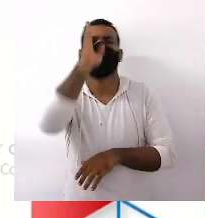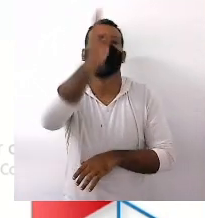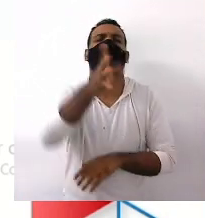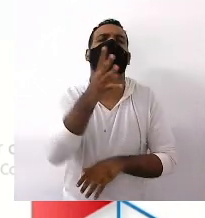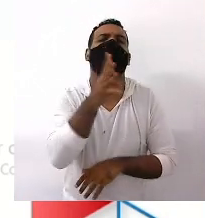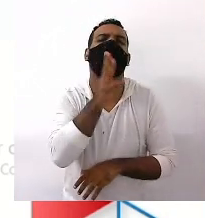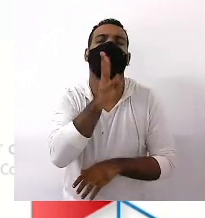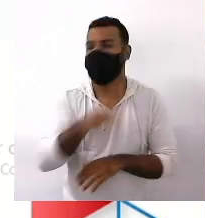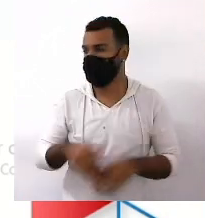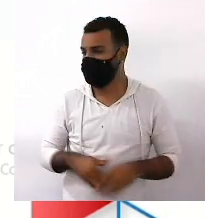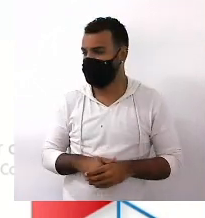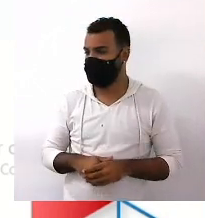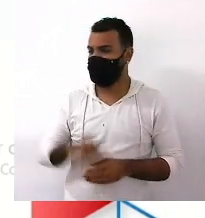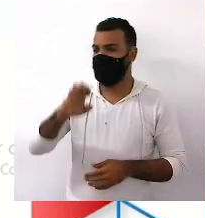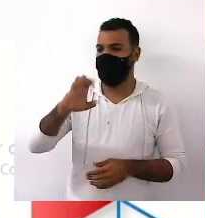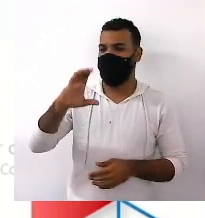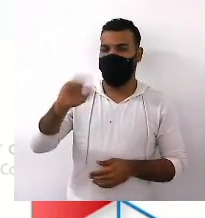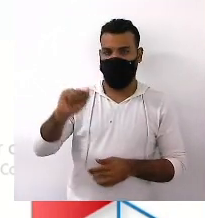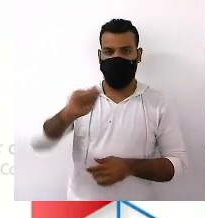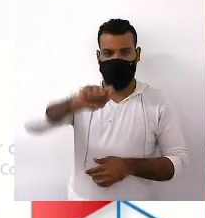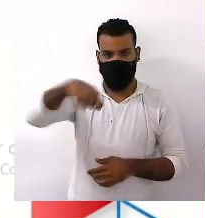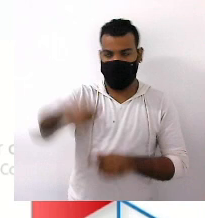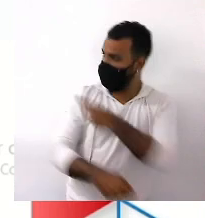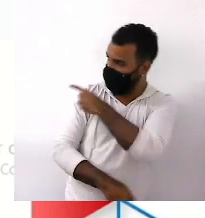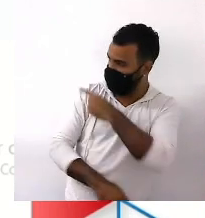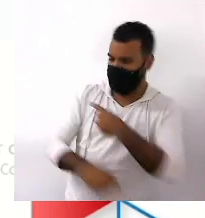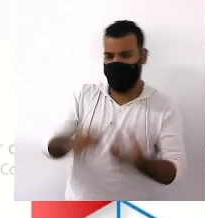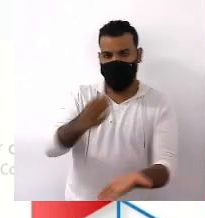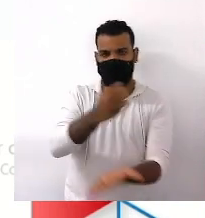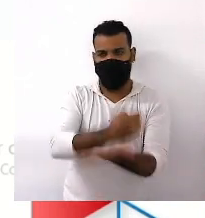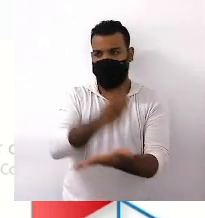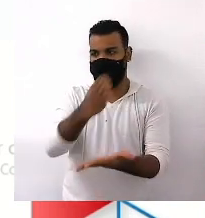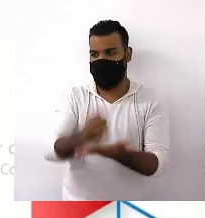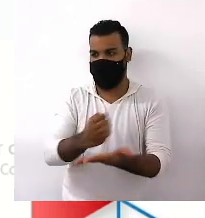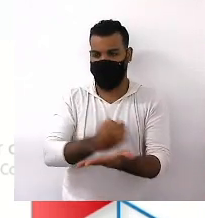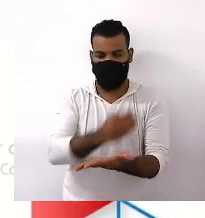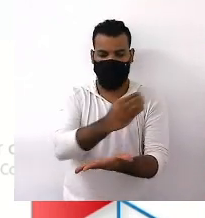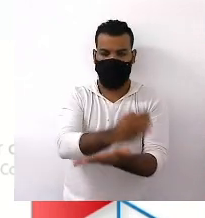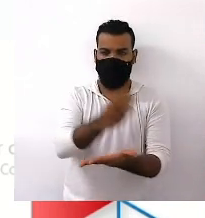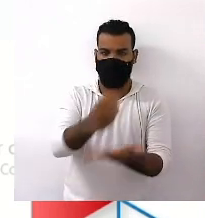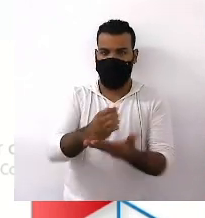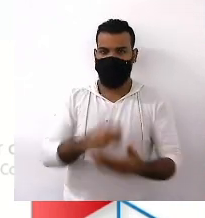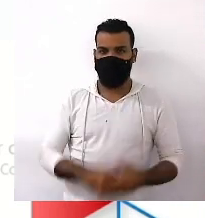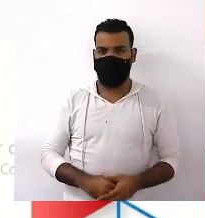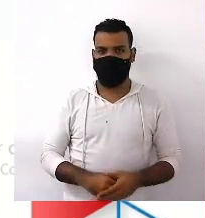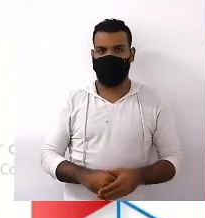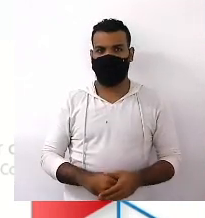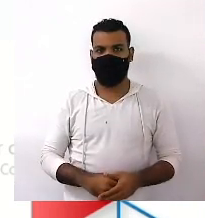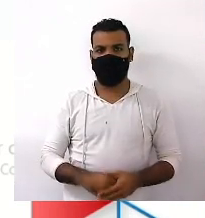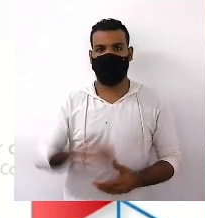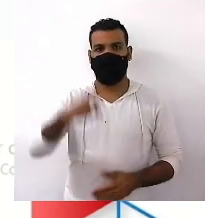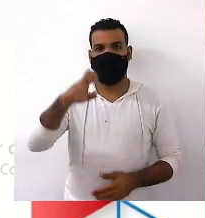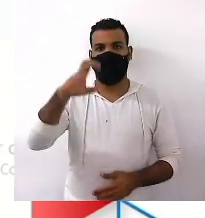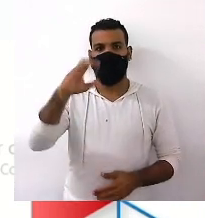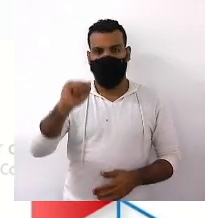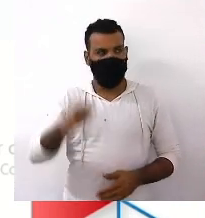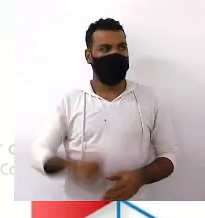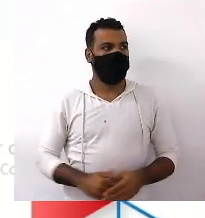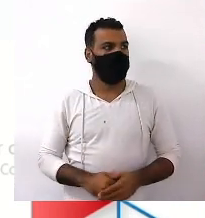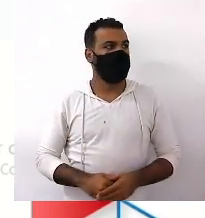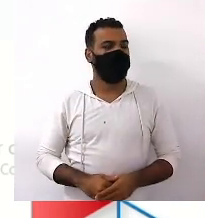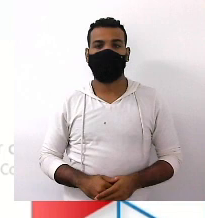É o ECA O Estatuto da Criança e do Adolescente É um conjunto de direitos Que